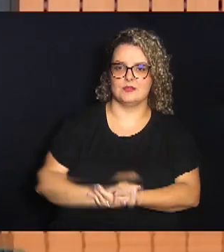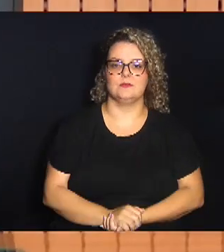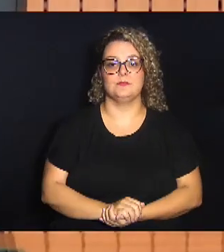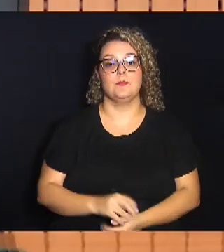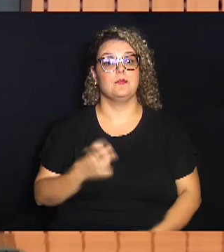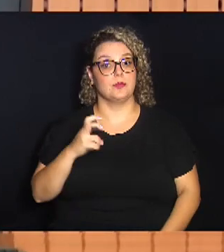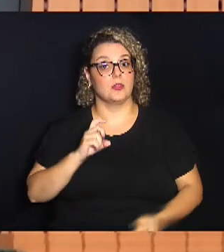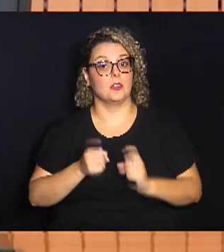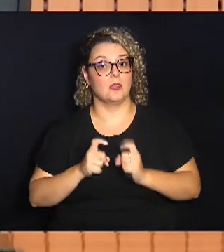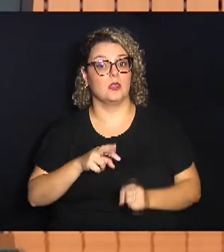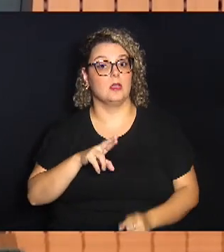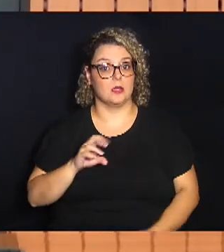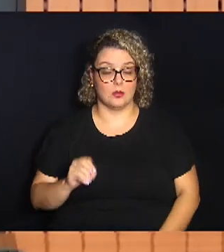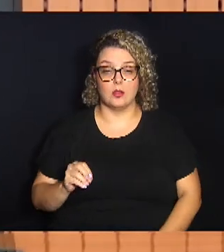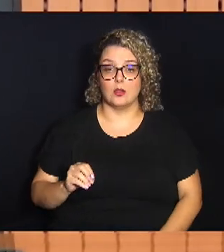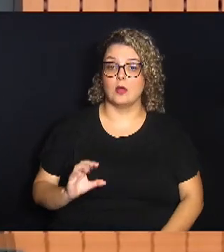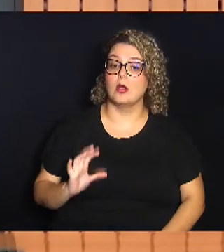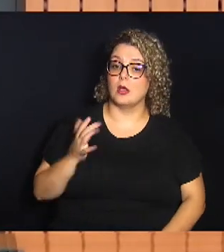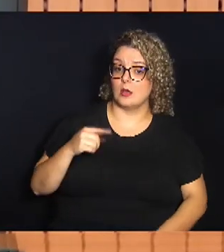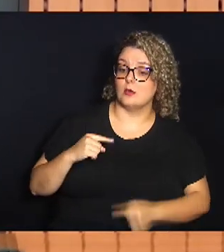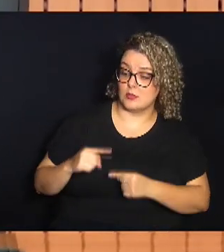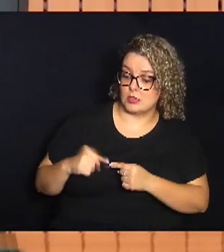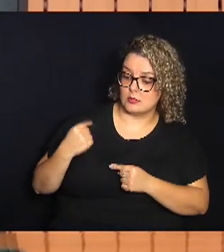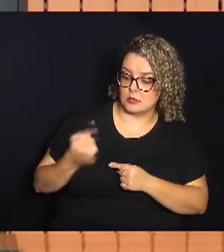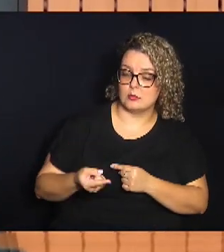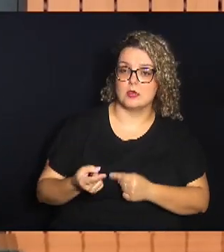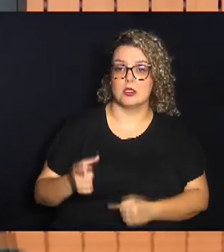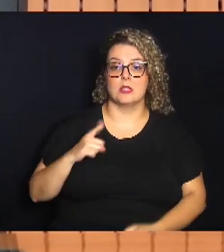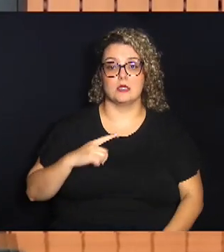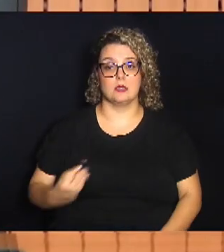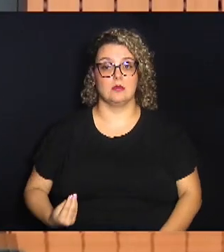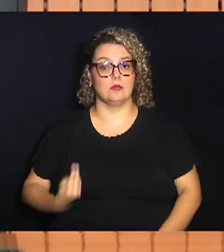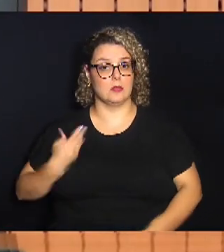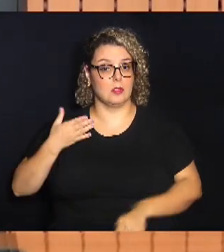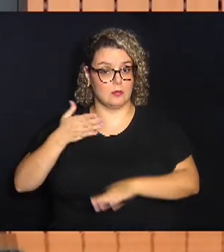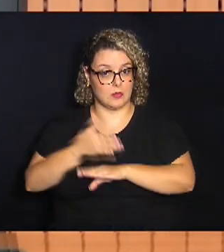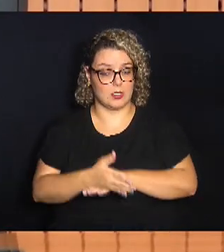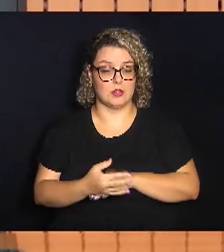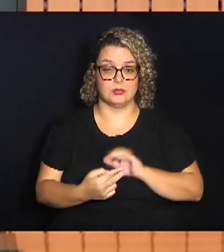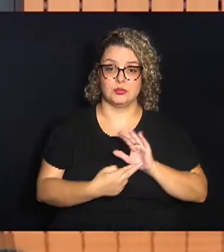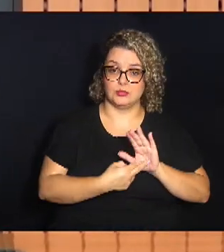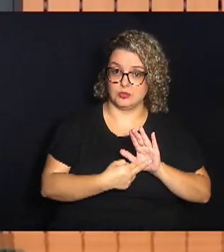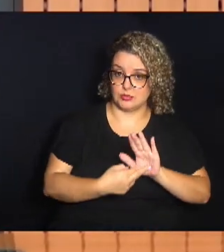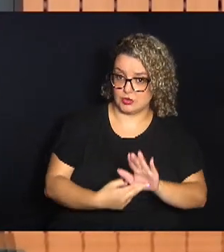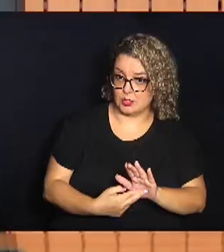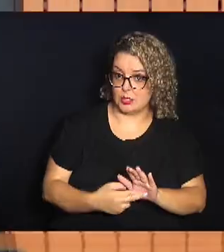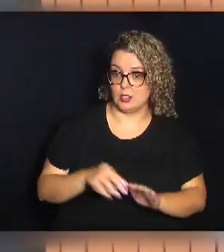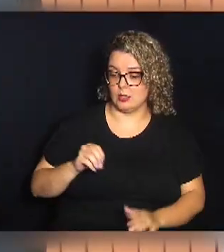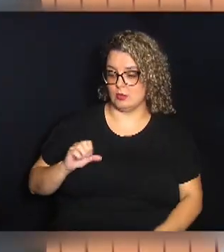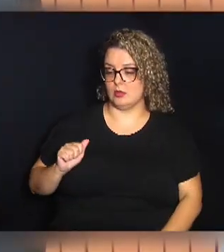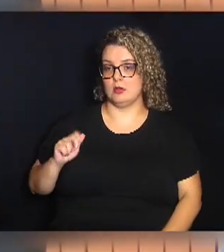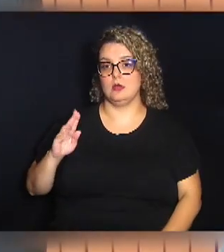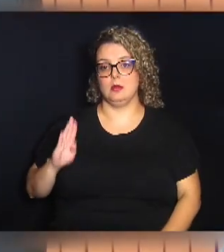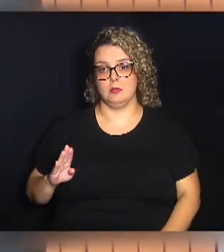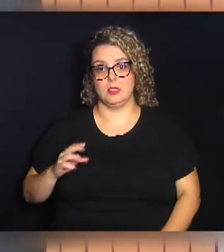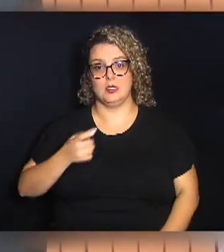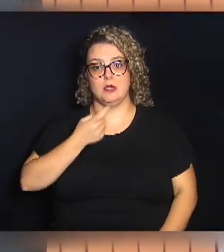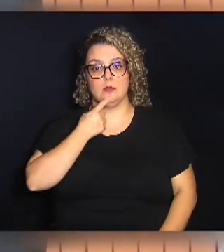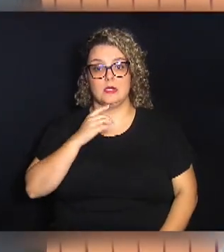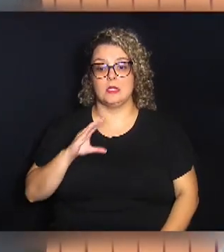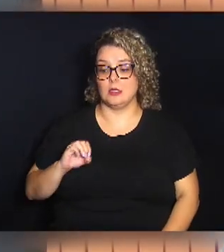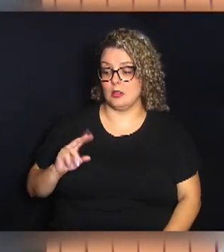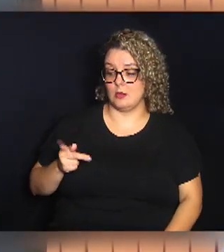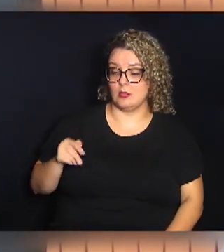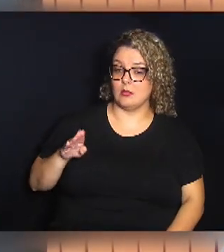reunião ordinária aconteceu na sequência e contou com a participação de representantes da OAB Campinas e da COAB,